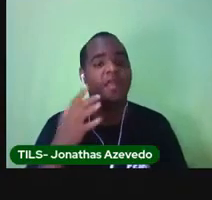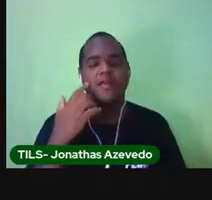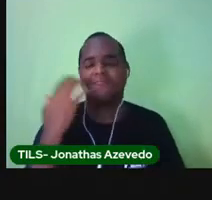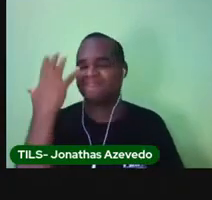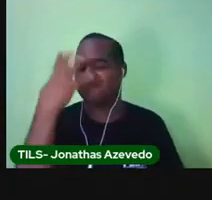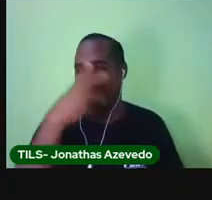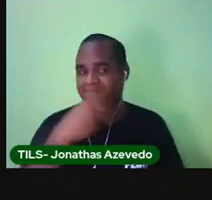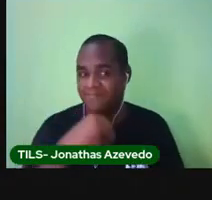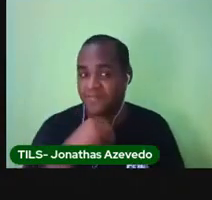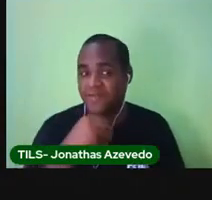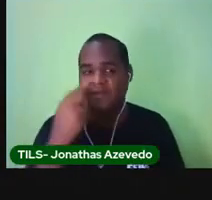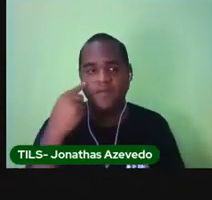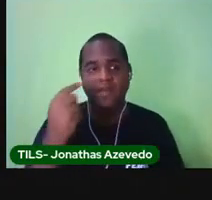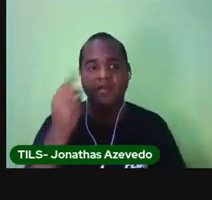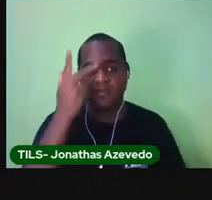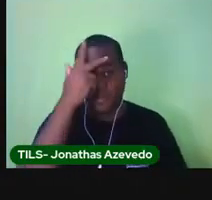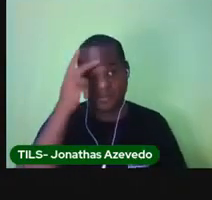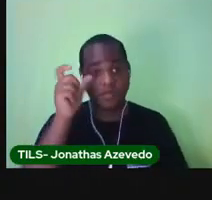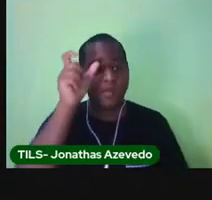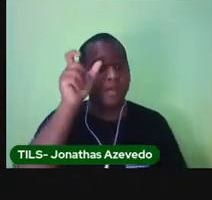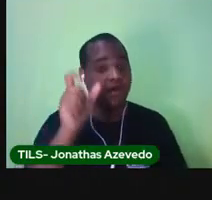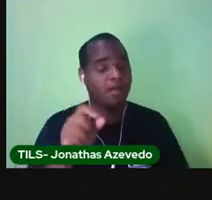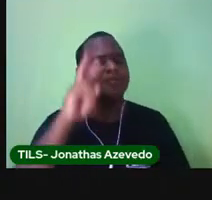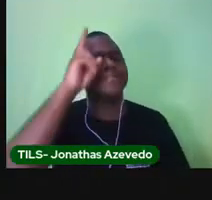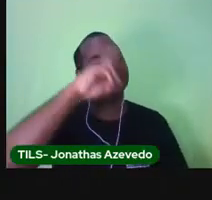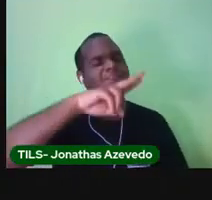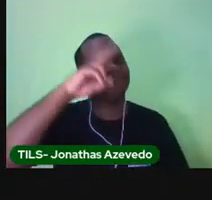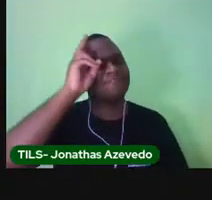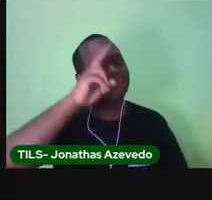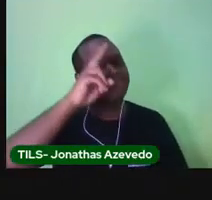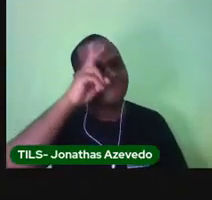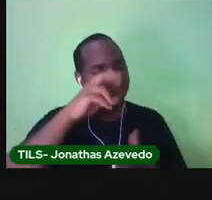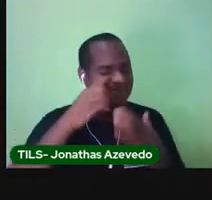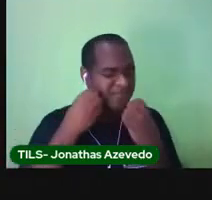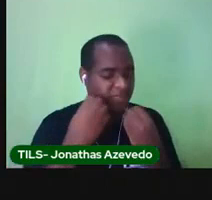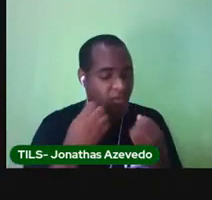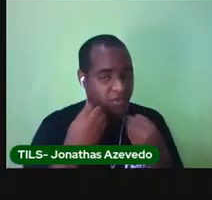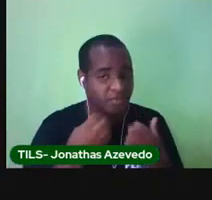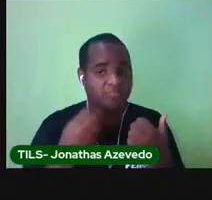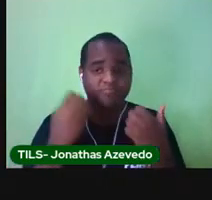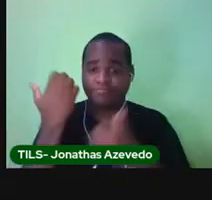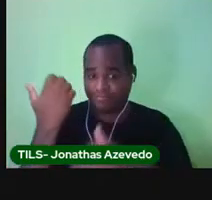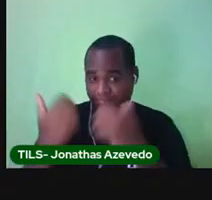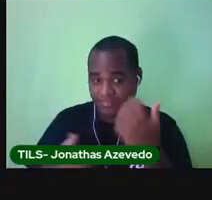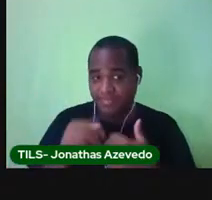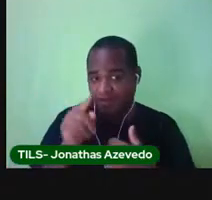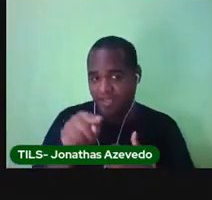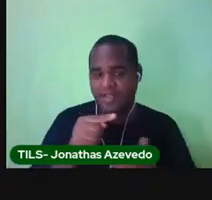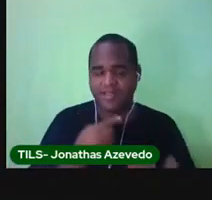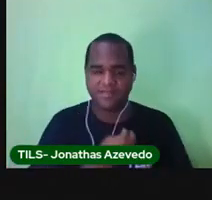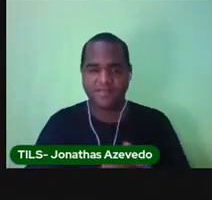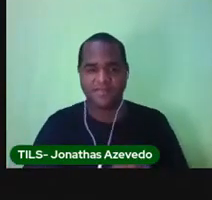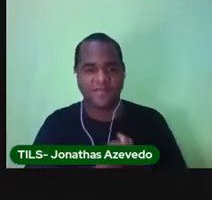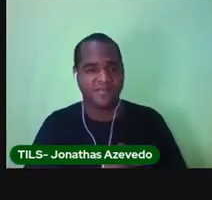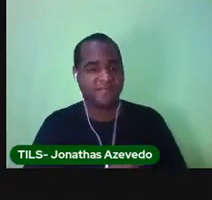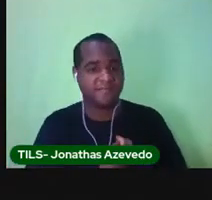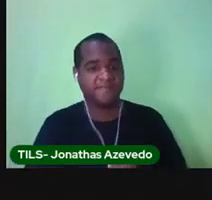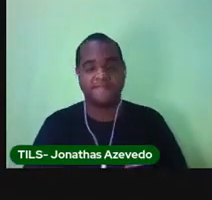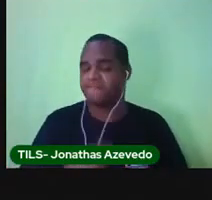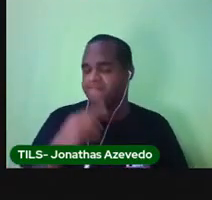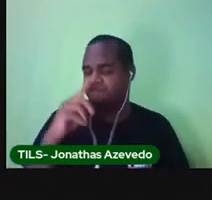né? Você lembrar de uma pessoa e falar para ela que mesmo que a vida esteja difícil,